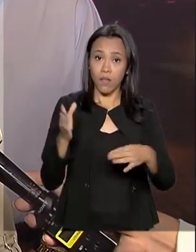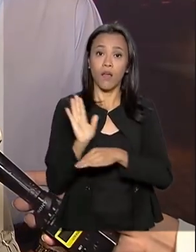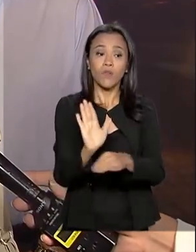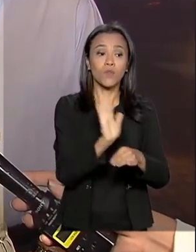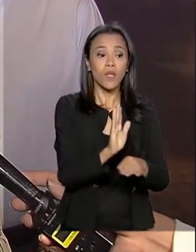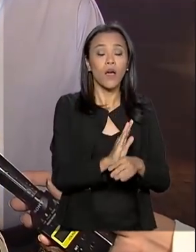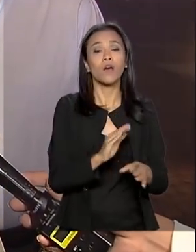social e econômico.